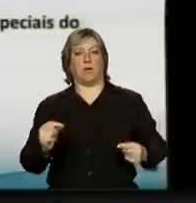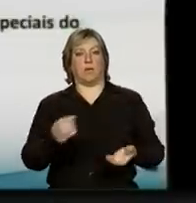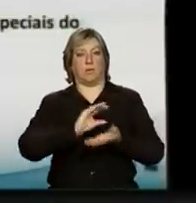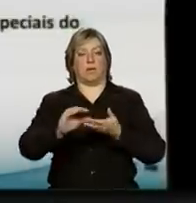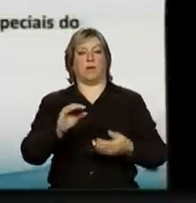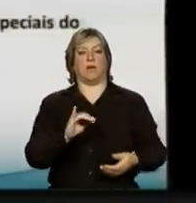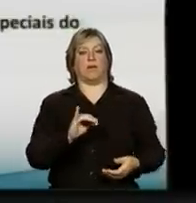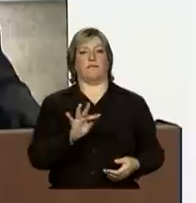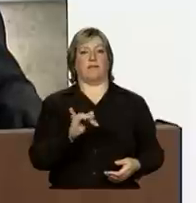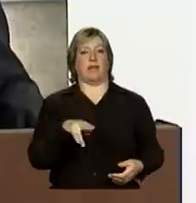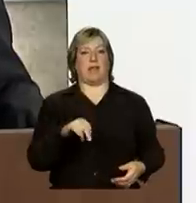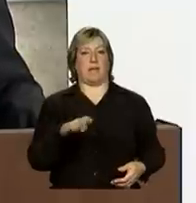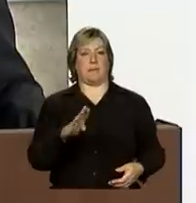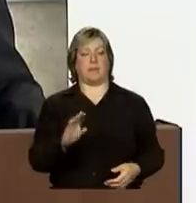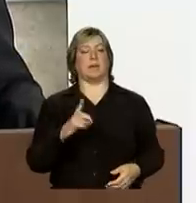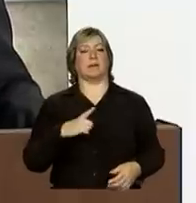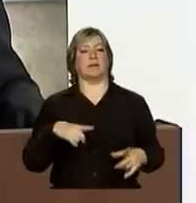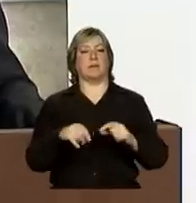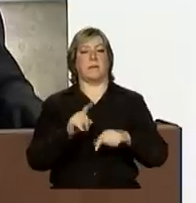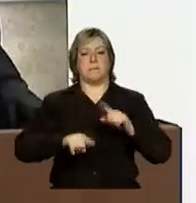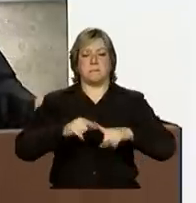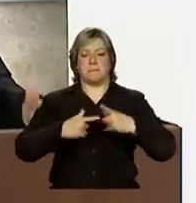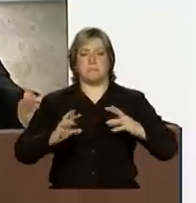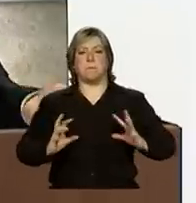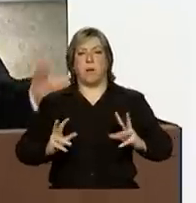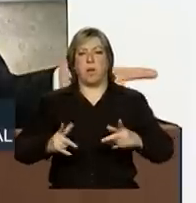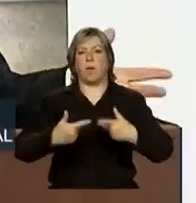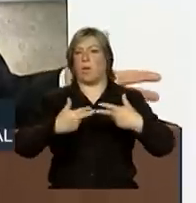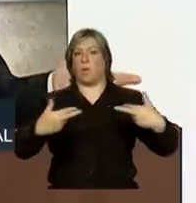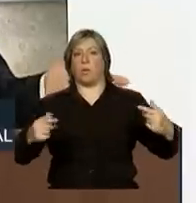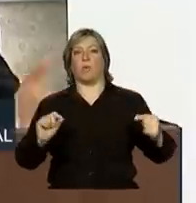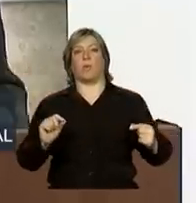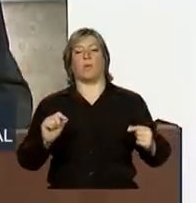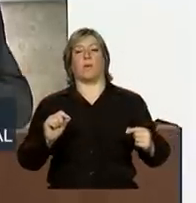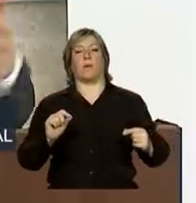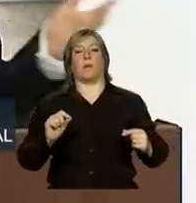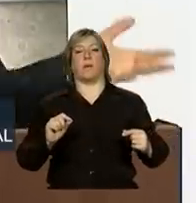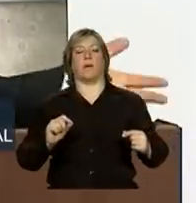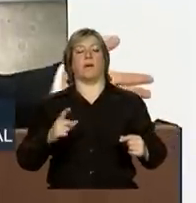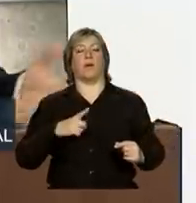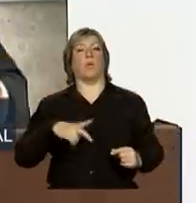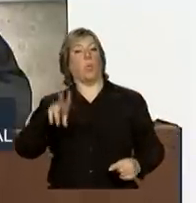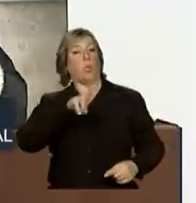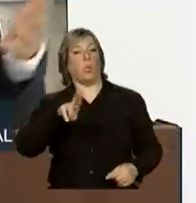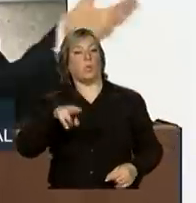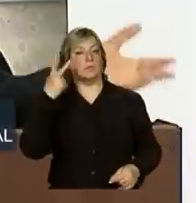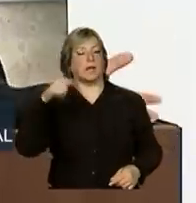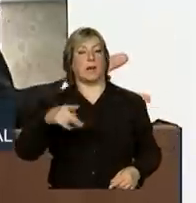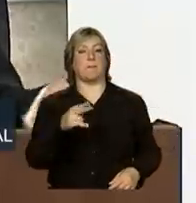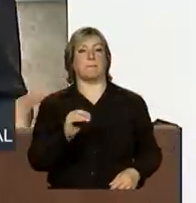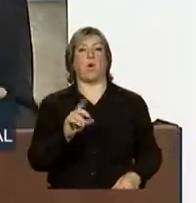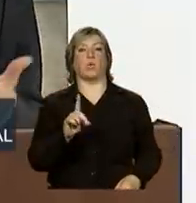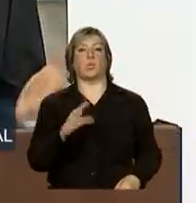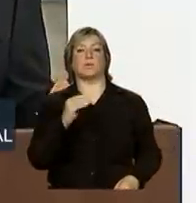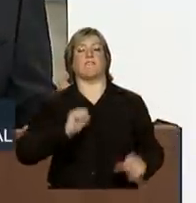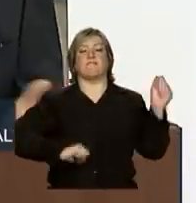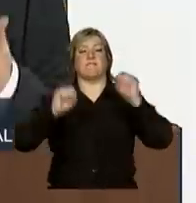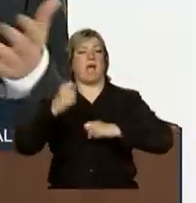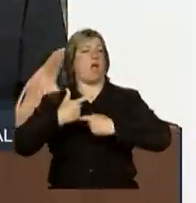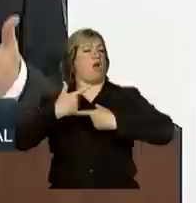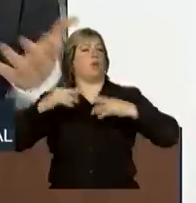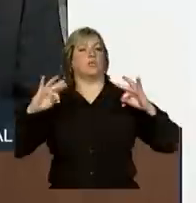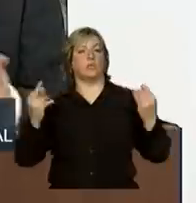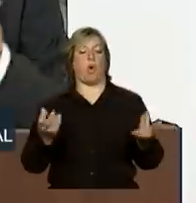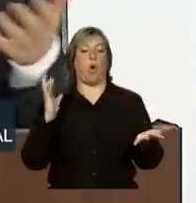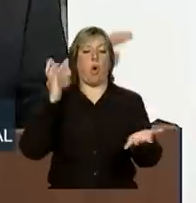pelo FINAM, ou seja, são máquinas e equipamentos utilizadas pelo sistema produtivo, por todos os setores produtivos do país